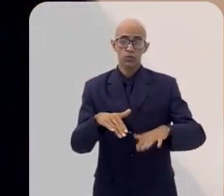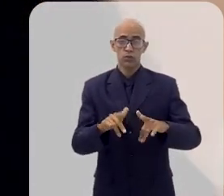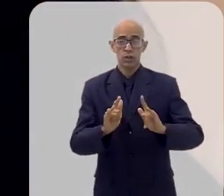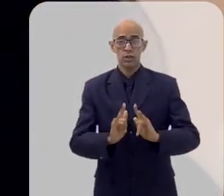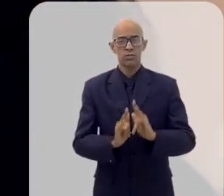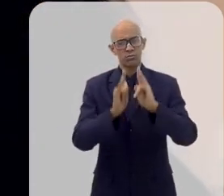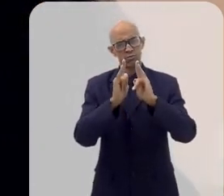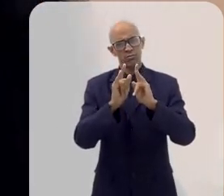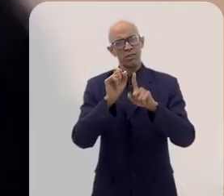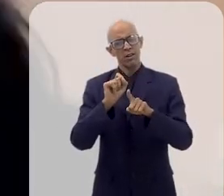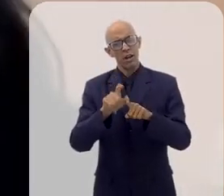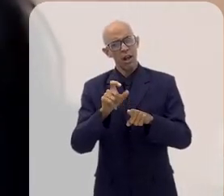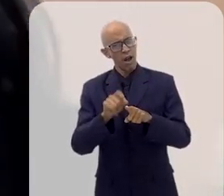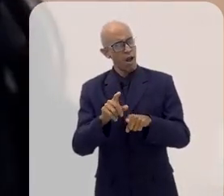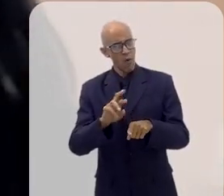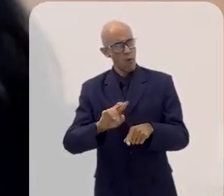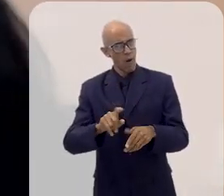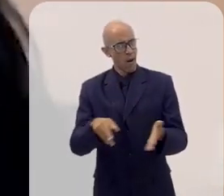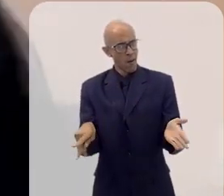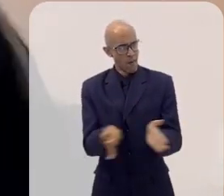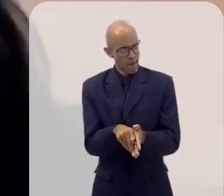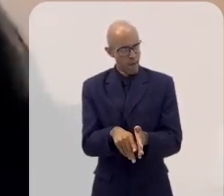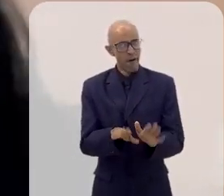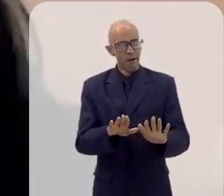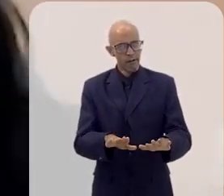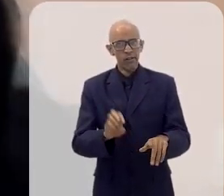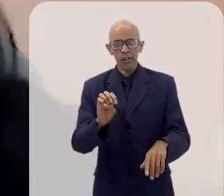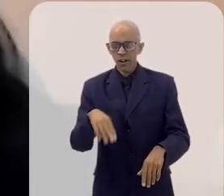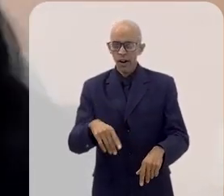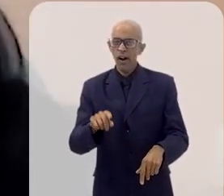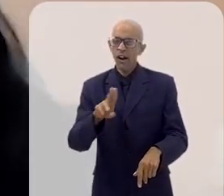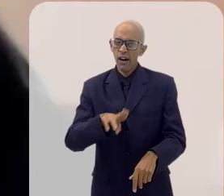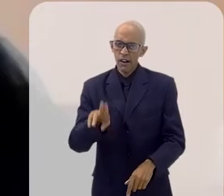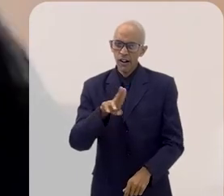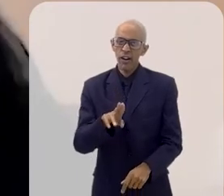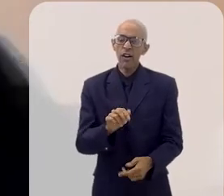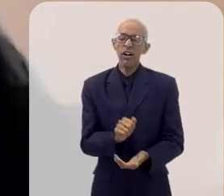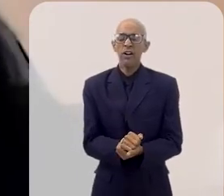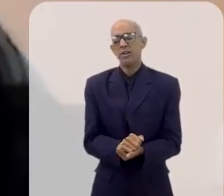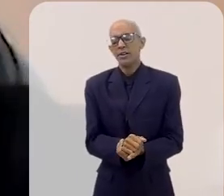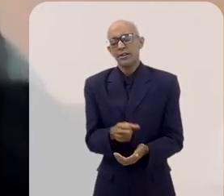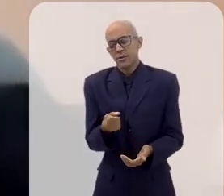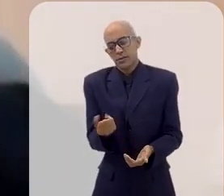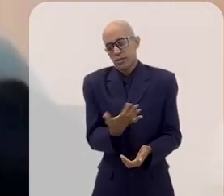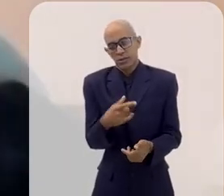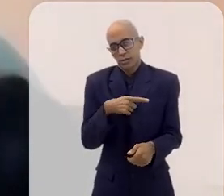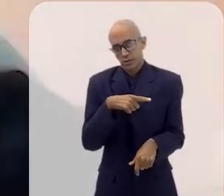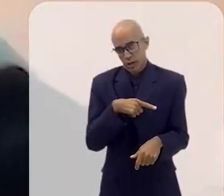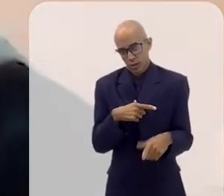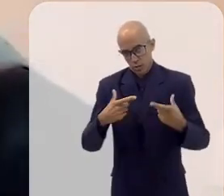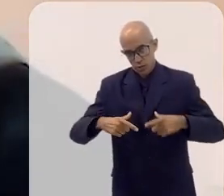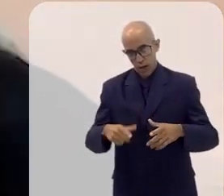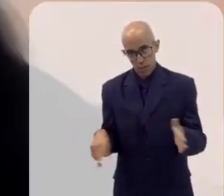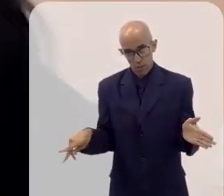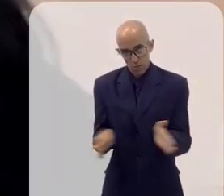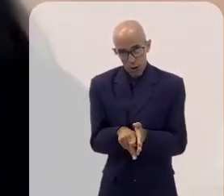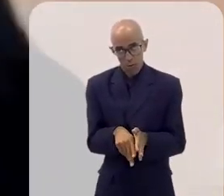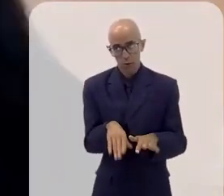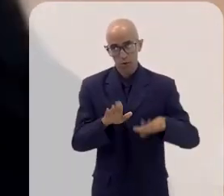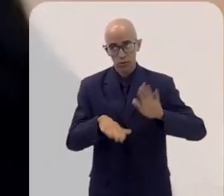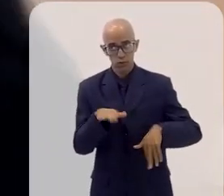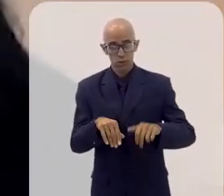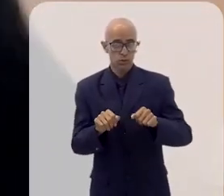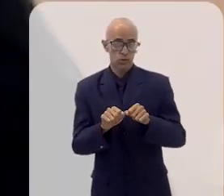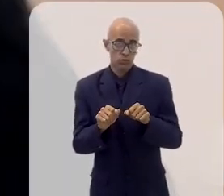imóvel ser alugado e não próprio. Mas, sim, eles estão utilizando também, quando tem espaço próprio em terrenos,